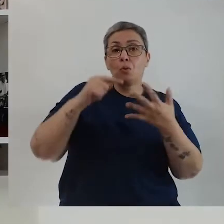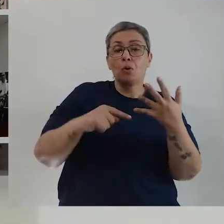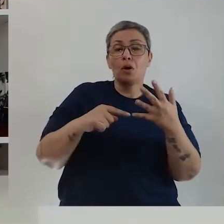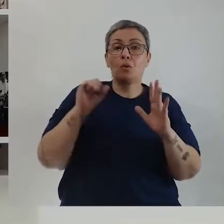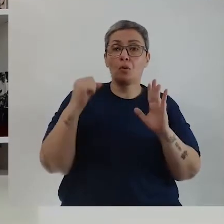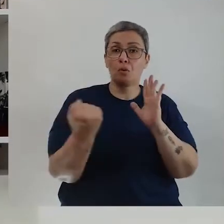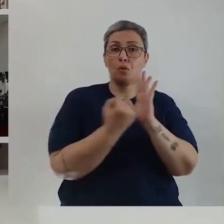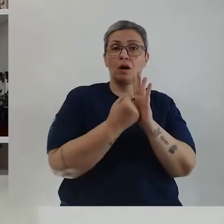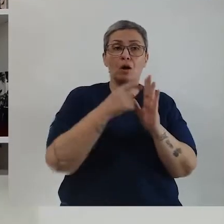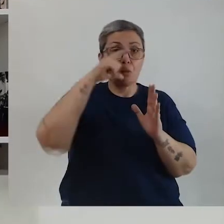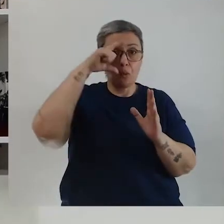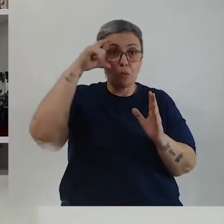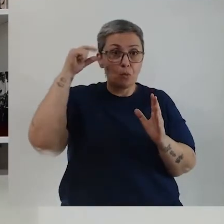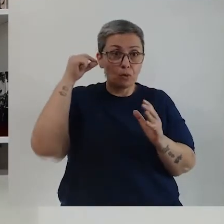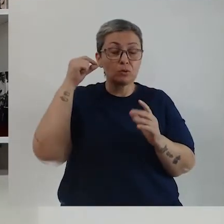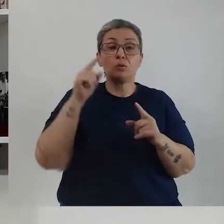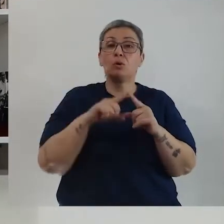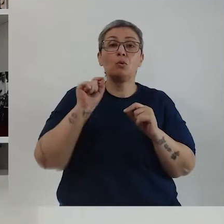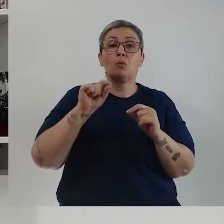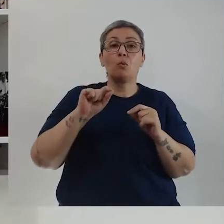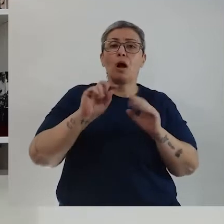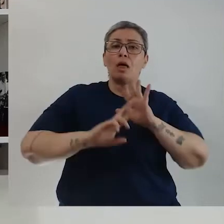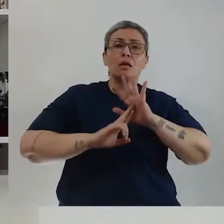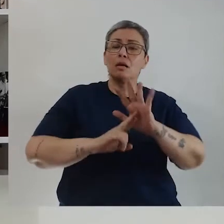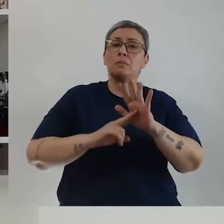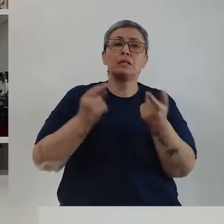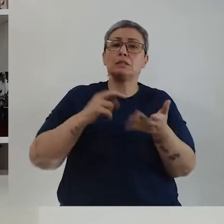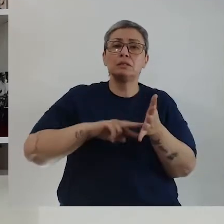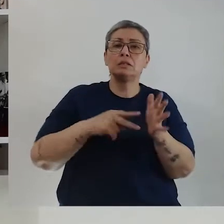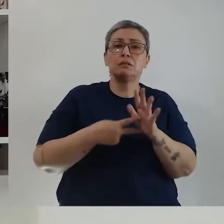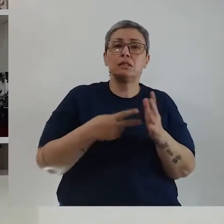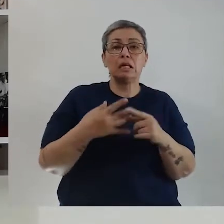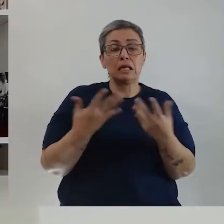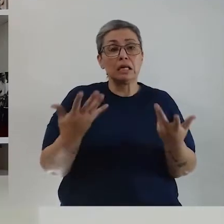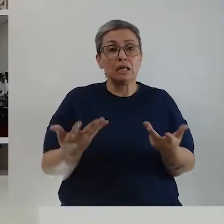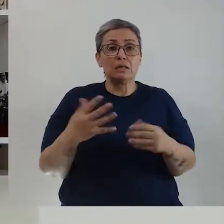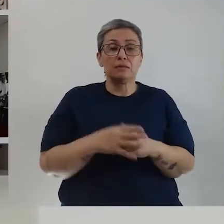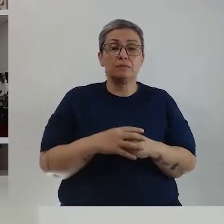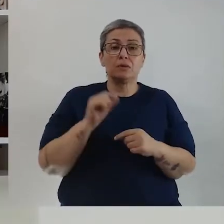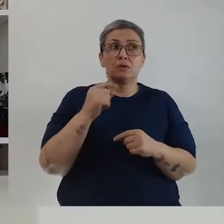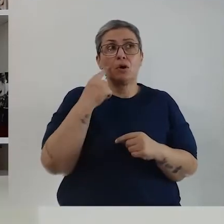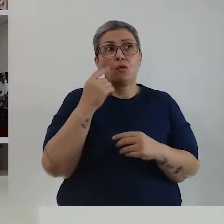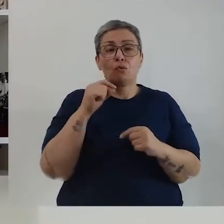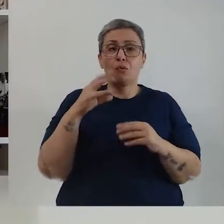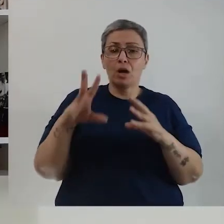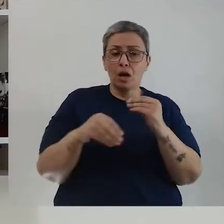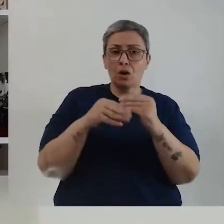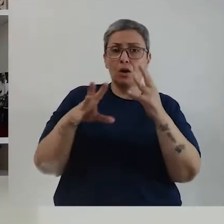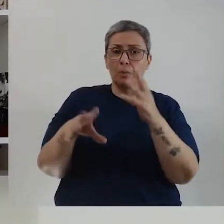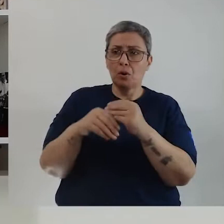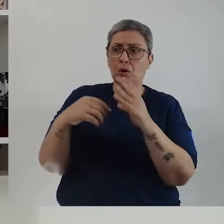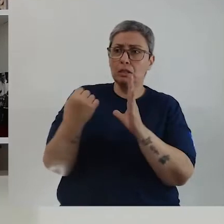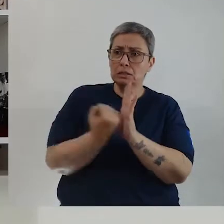O seu símbolo é o olho, né? O que ele representa pra você? Isso. Eu fui